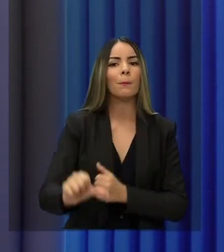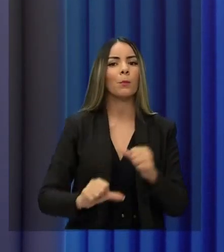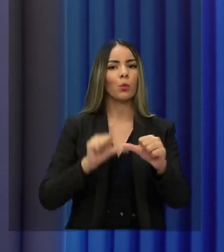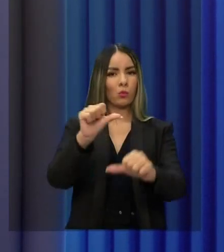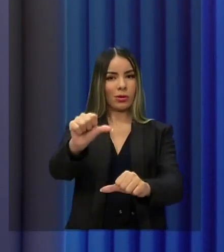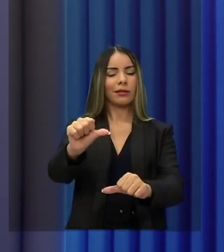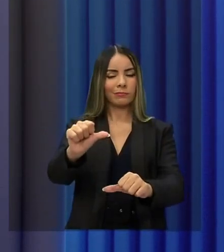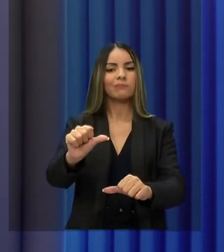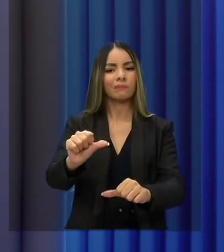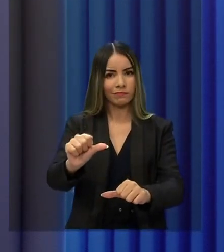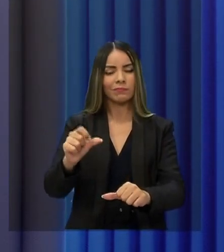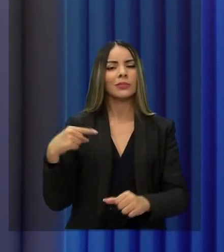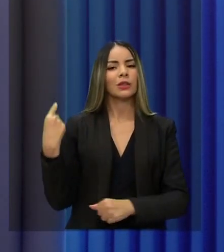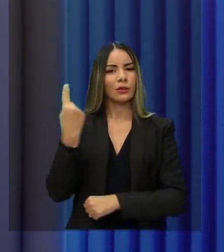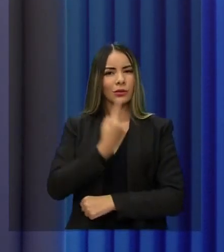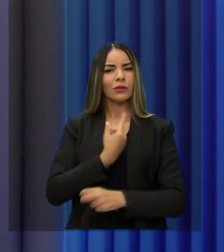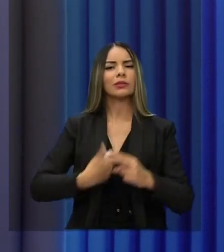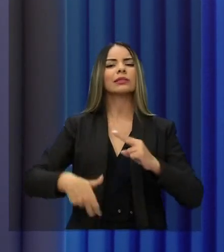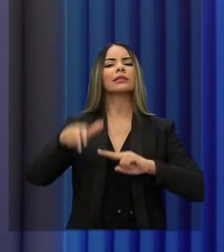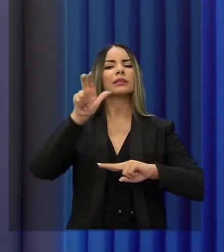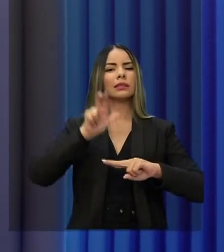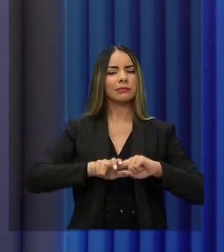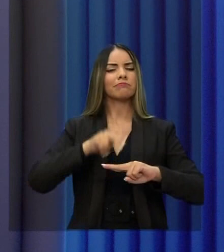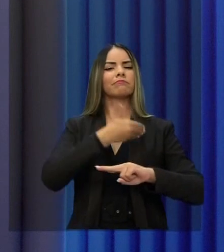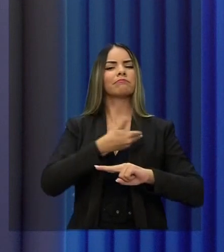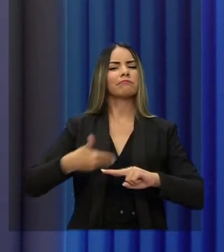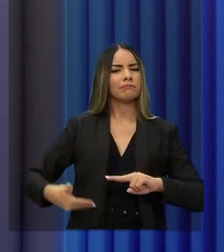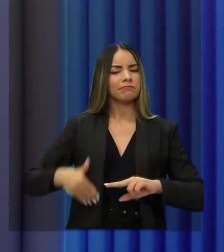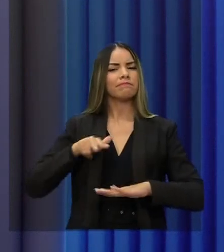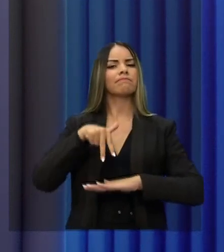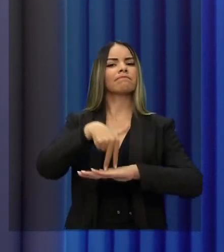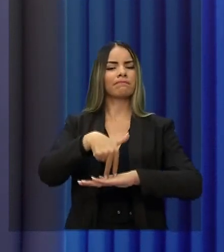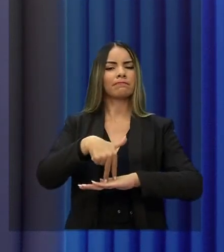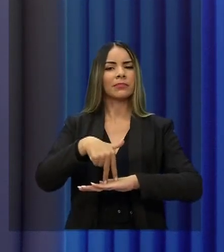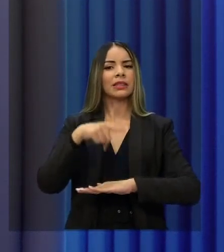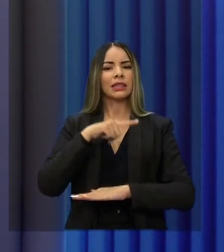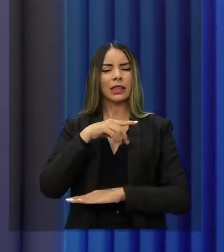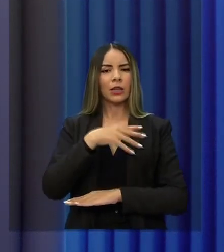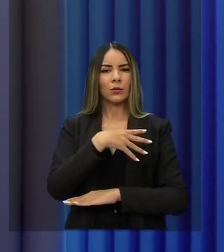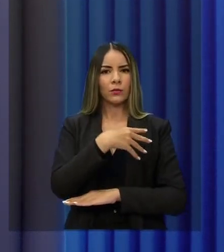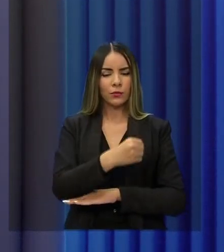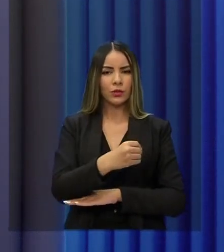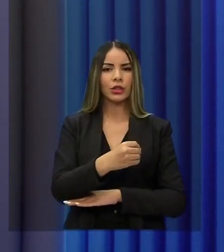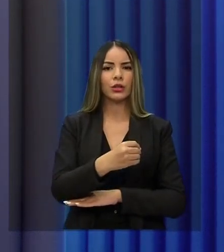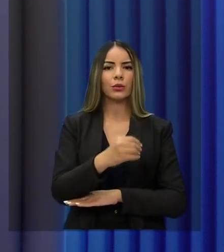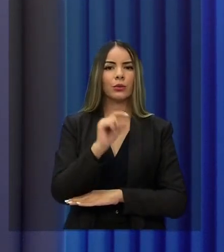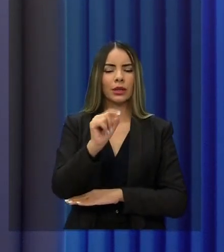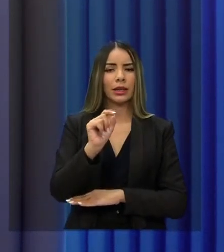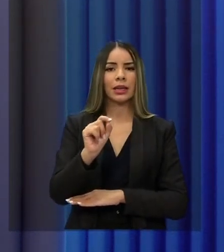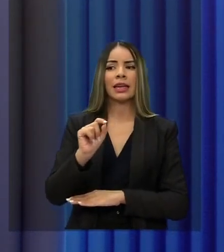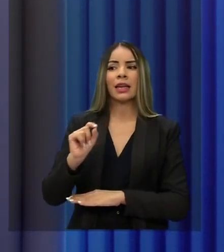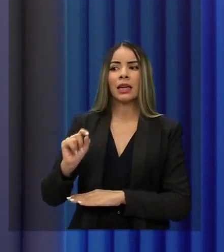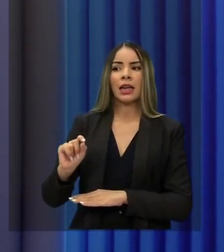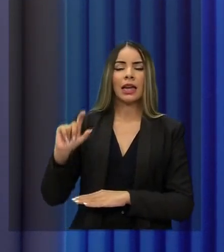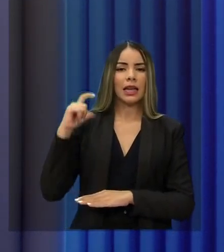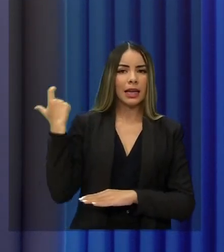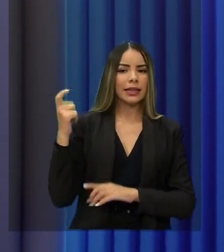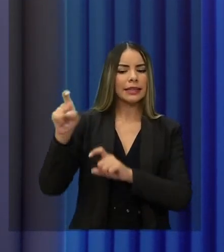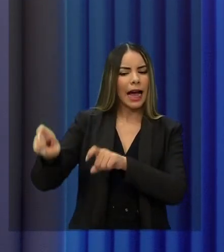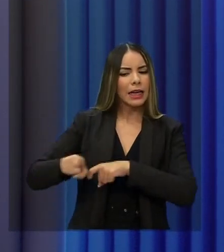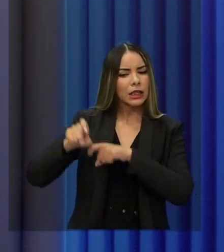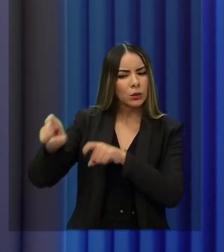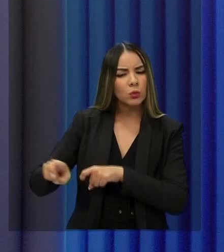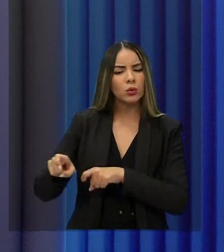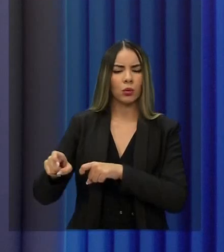a gente vai ter sentado na cadeira de governador, o filho de um ex-agricultor de Oroes, que foi criado na periferia de Fortaleza com muita